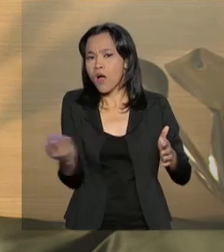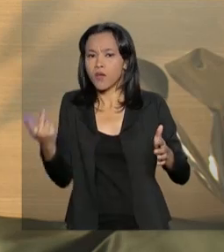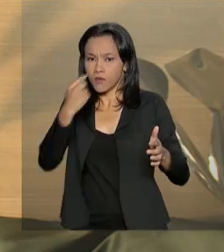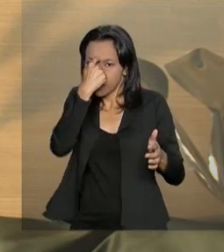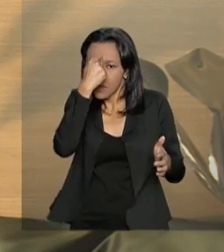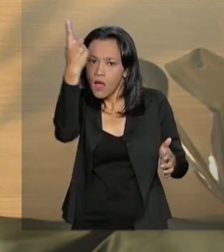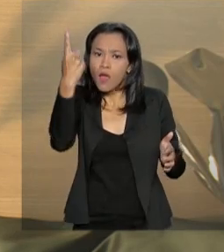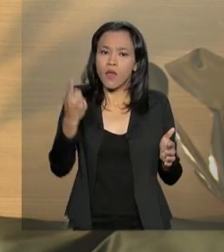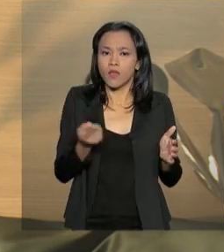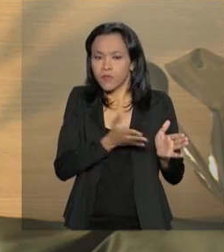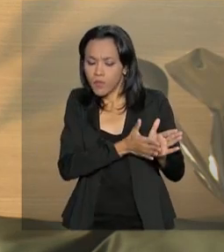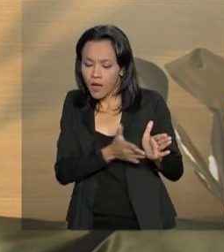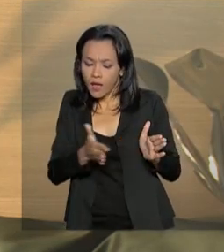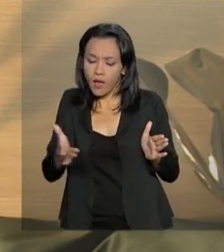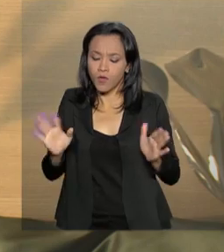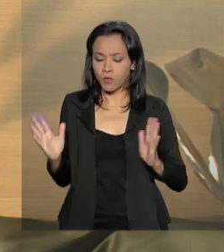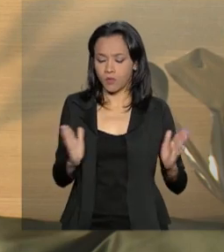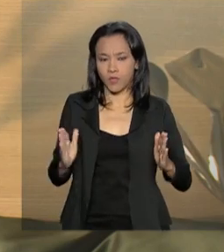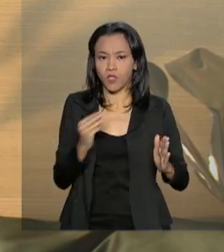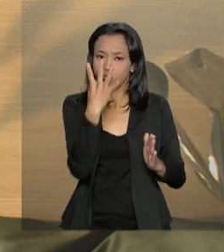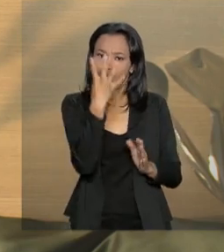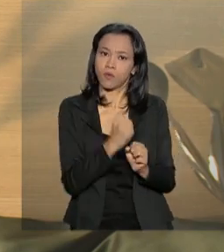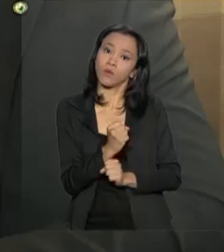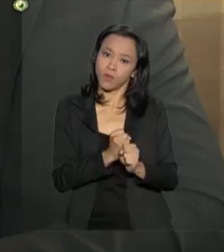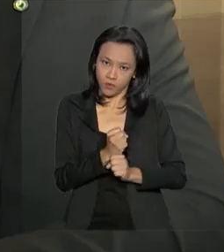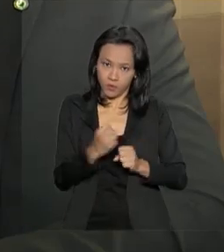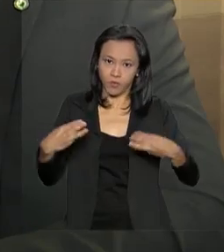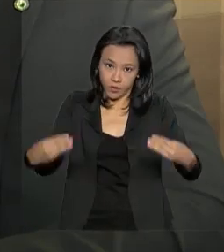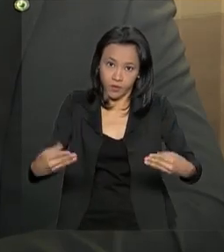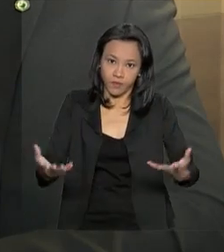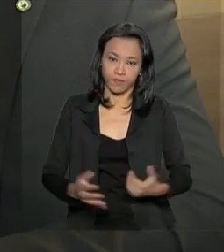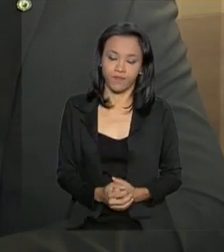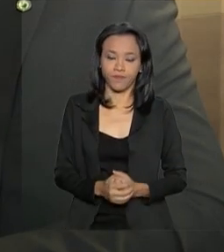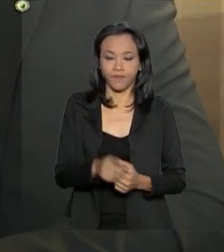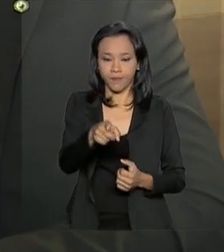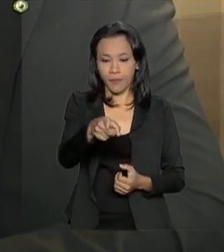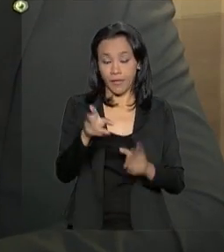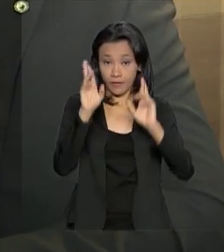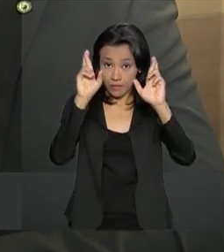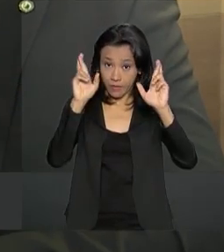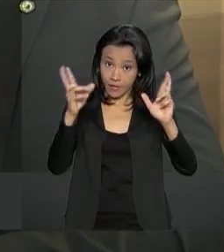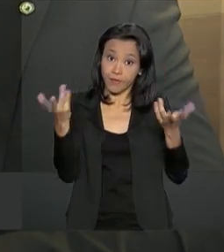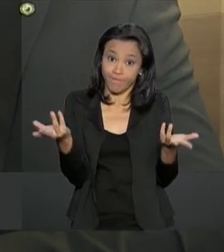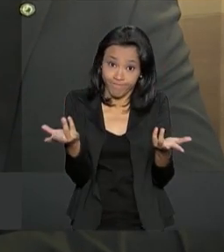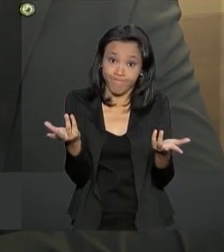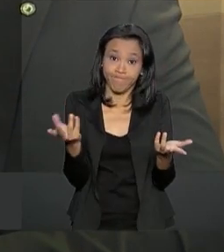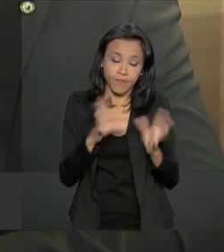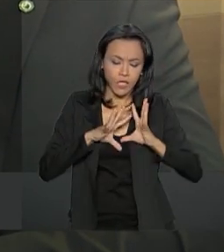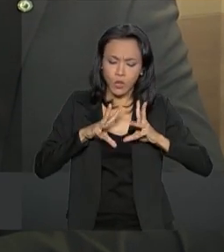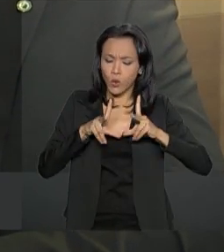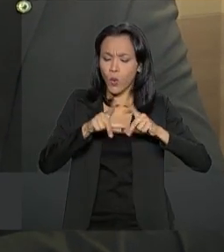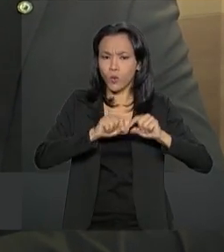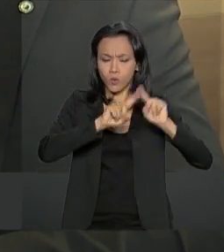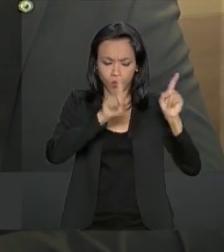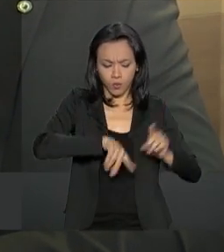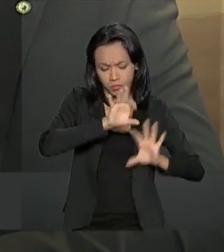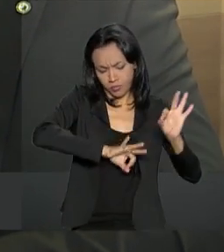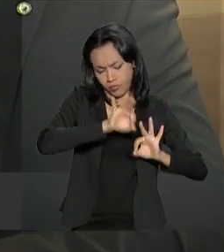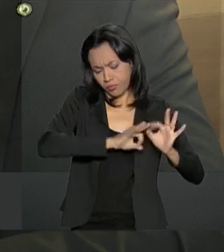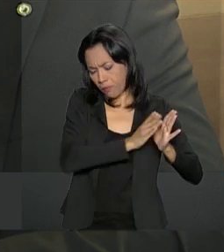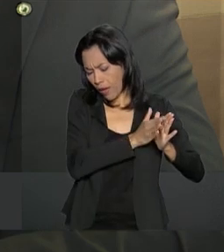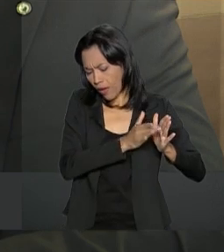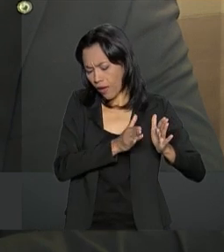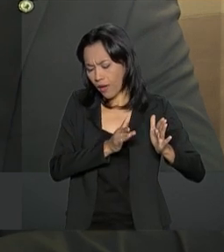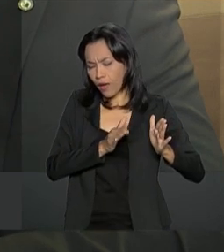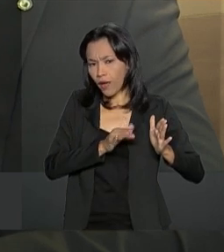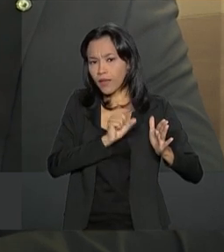visualiza daqui a quatro anos no Ministério? Espero que todos os planos de todas as nossas